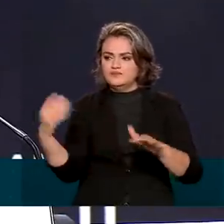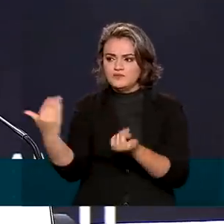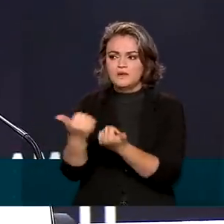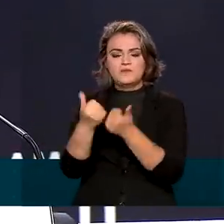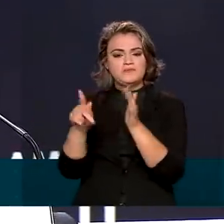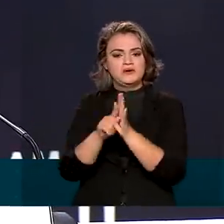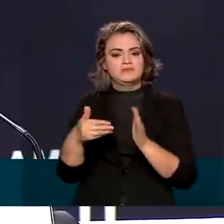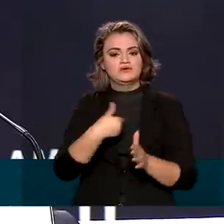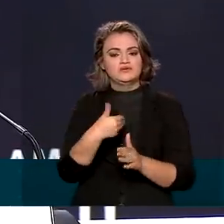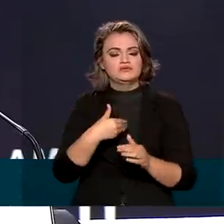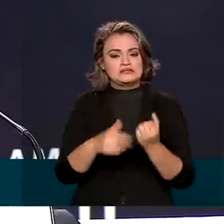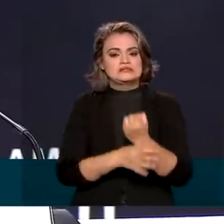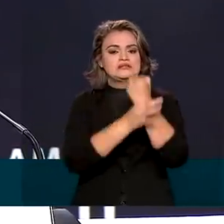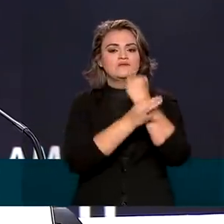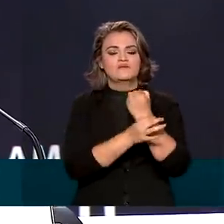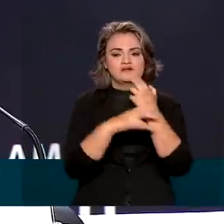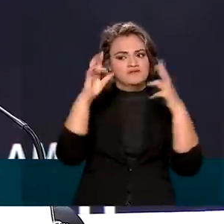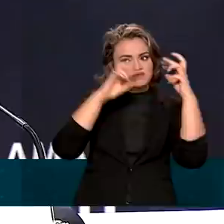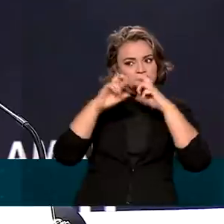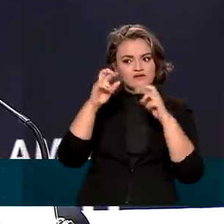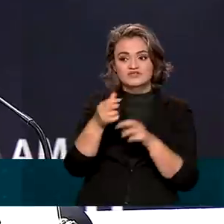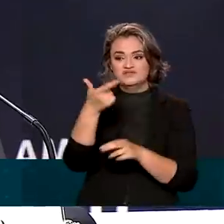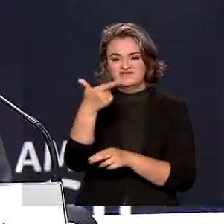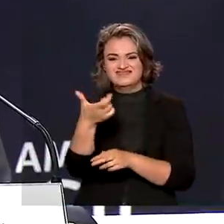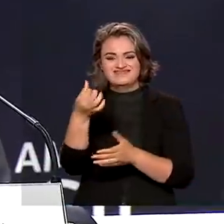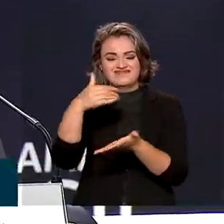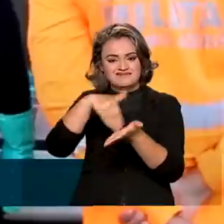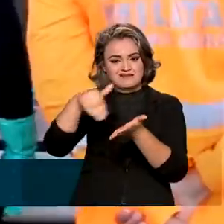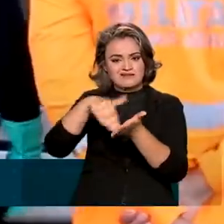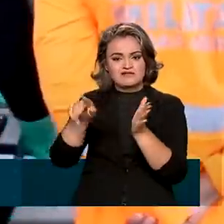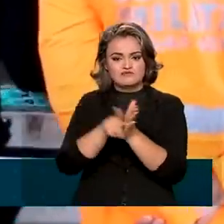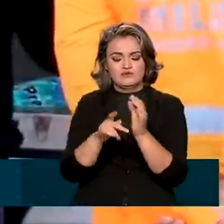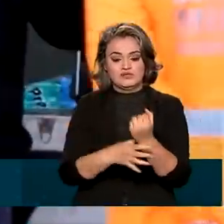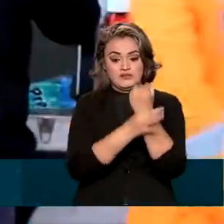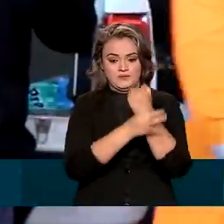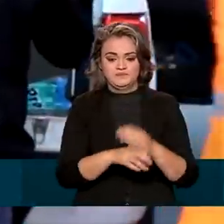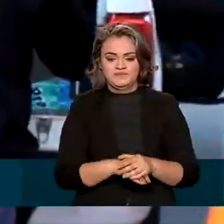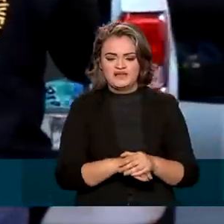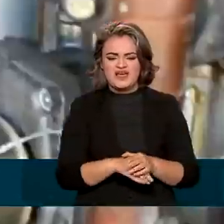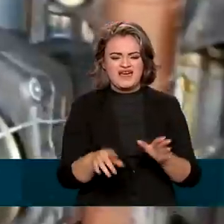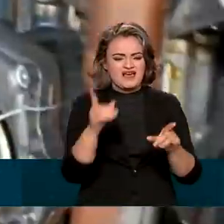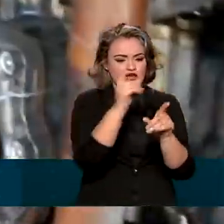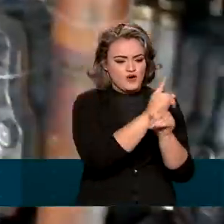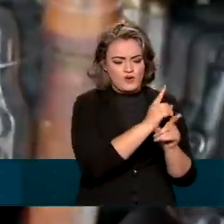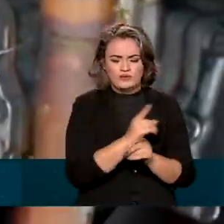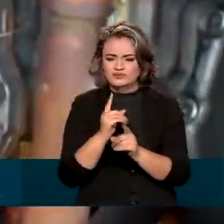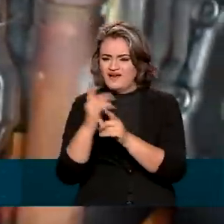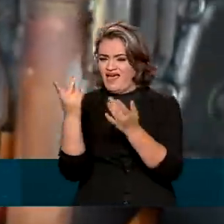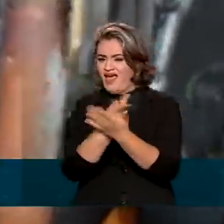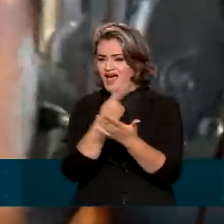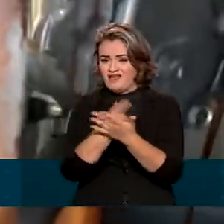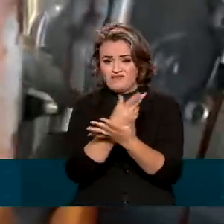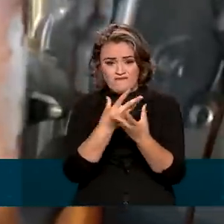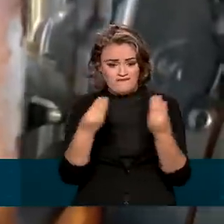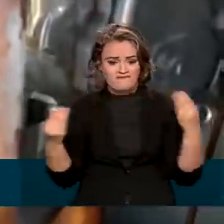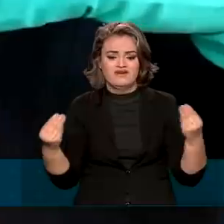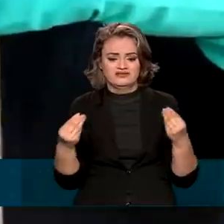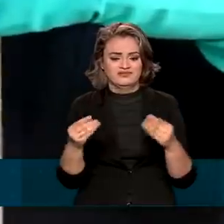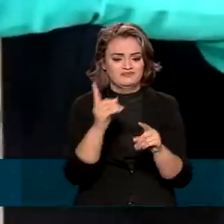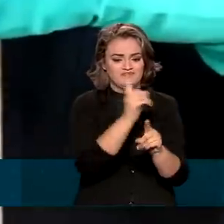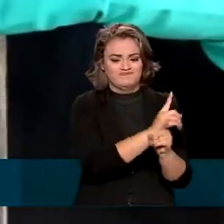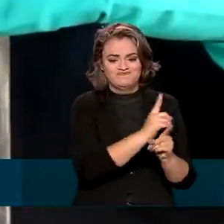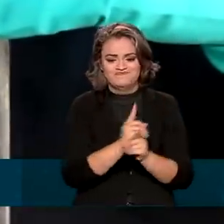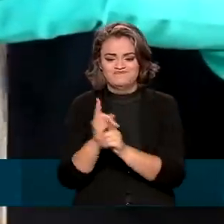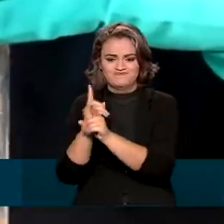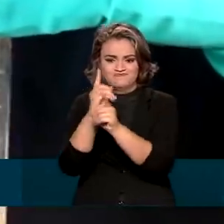segurança para esses fiscais das 26 Secretarias de Segurança Pública do Brasil. Inúmeras infrações administrativas e criminais foram